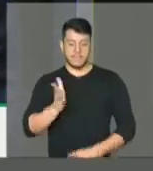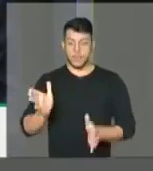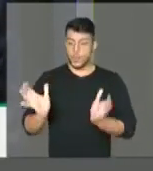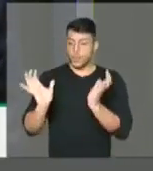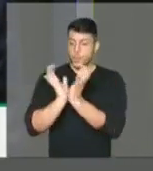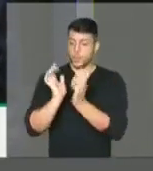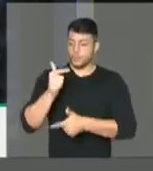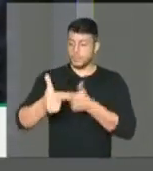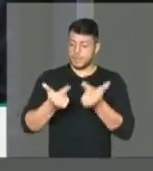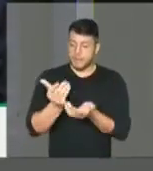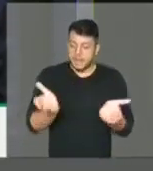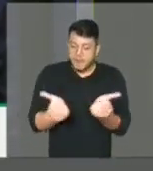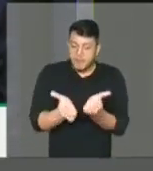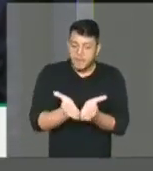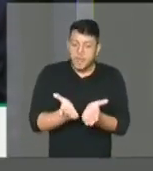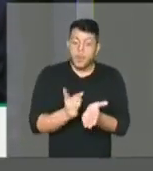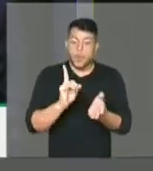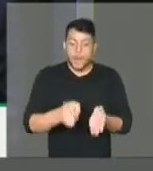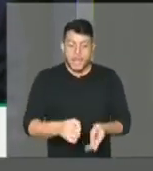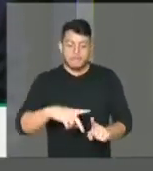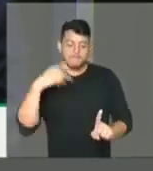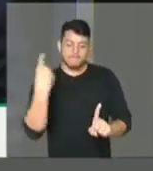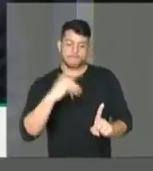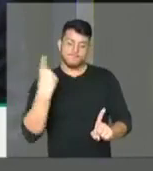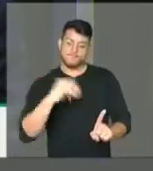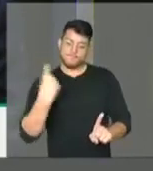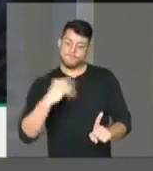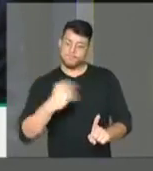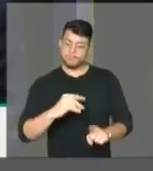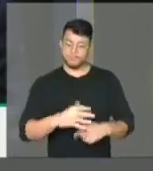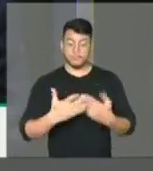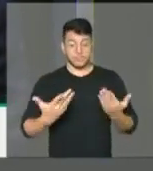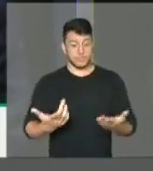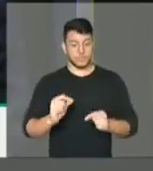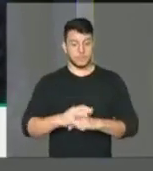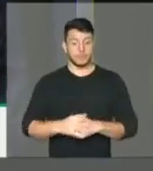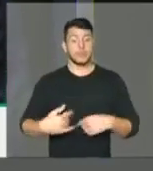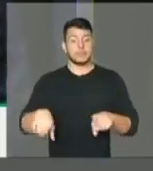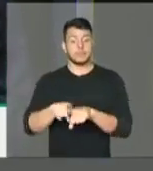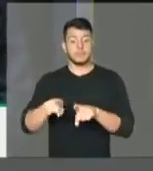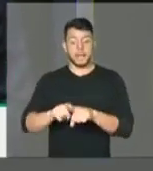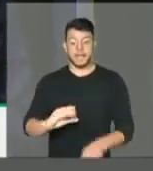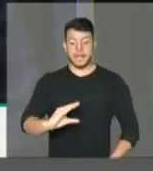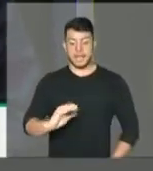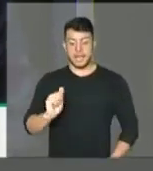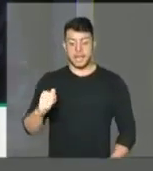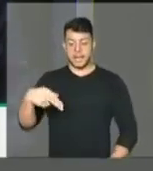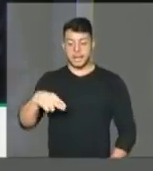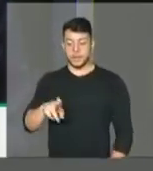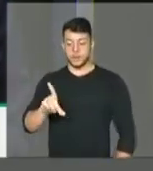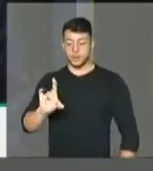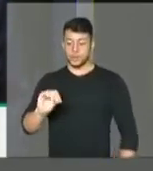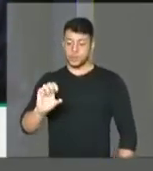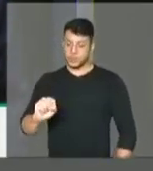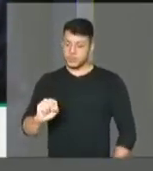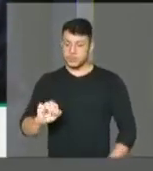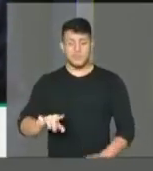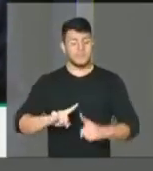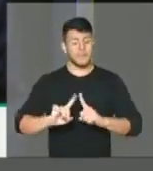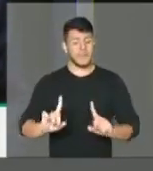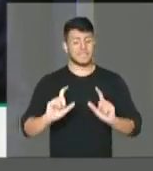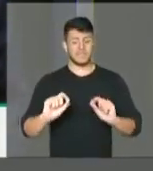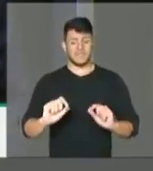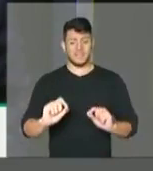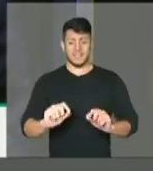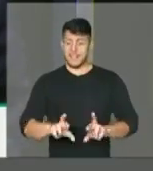camponeses pobres. E também o golpe de 64. Isso tudo vira estrela no brasão. Não é este modelo de polícia que a gente tem que